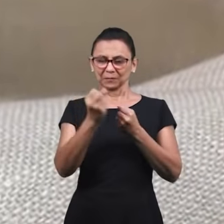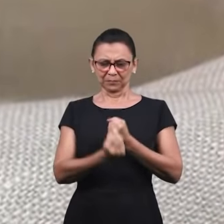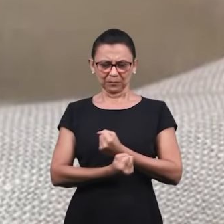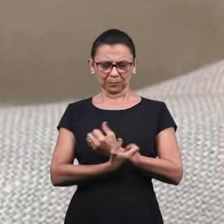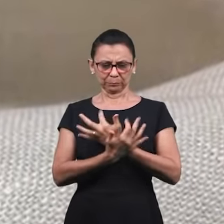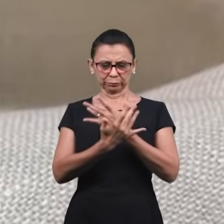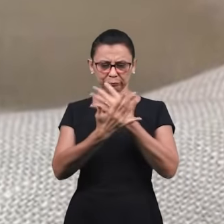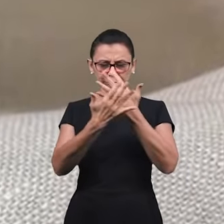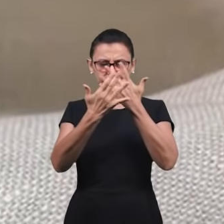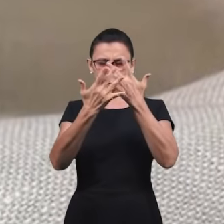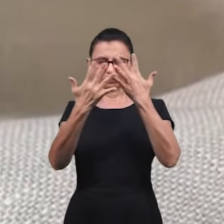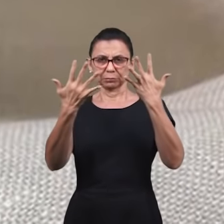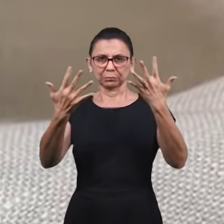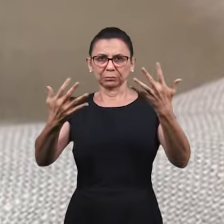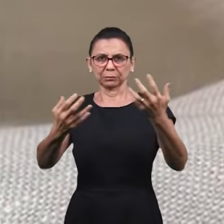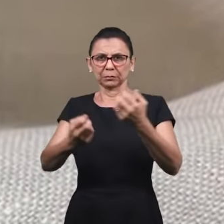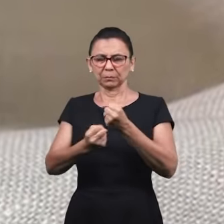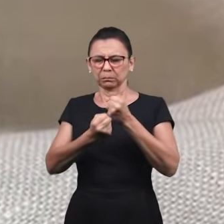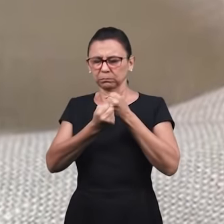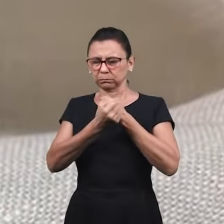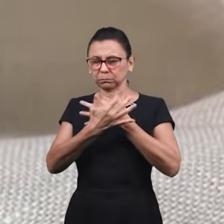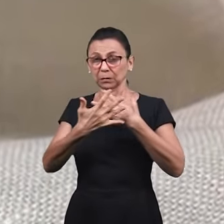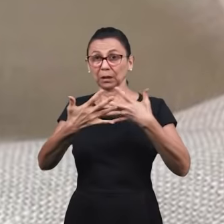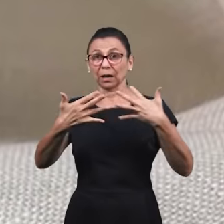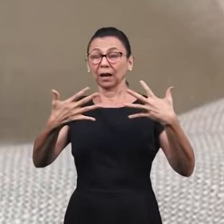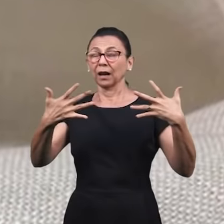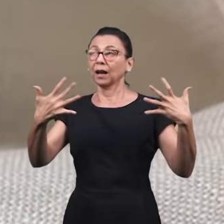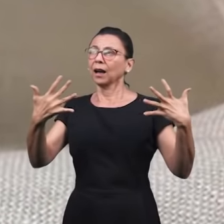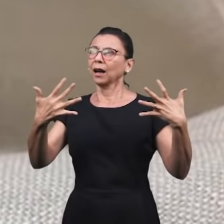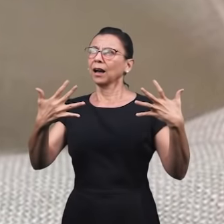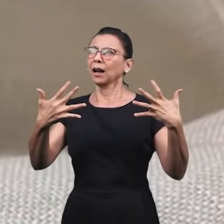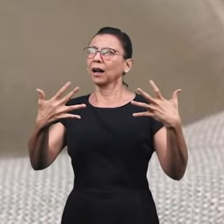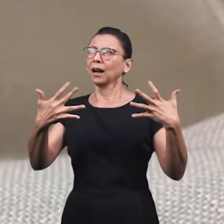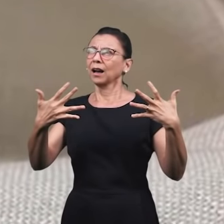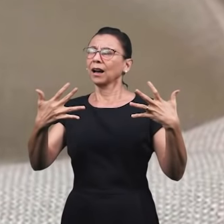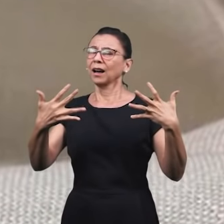rio firme que esplandece